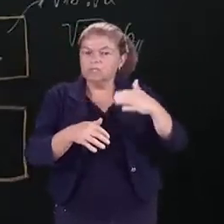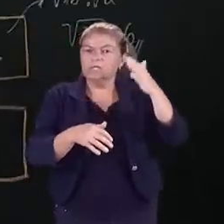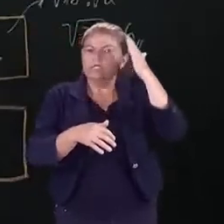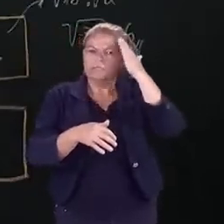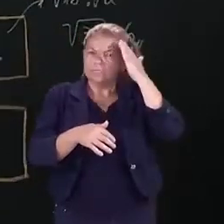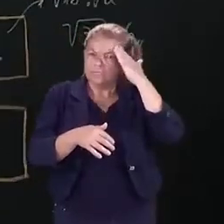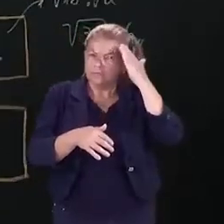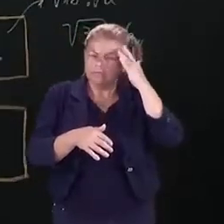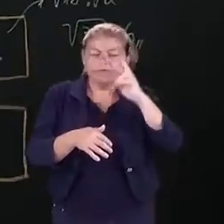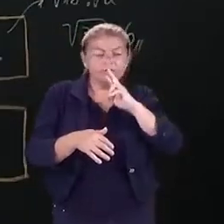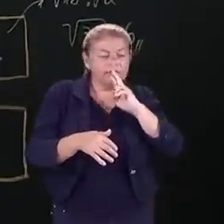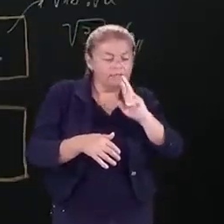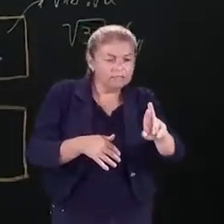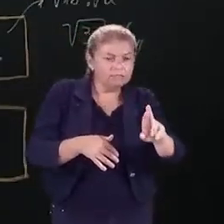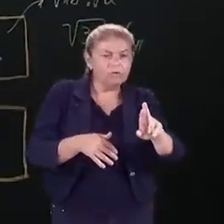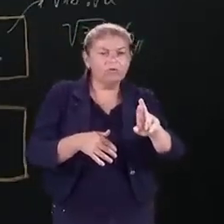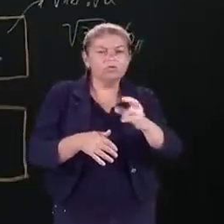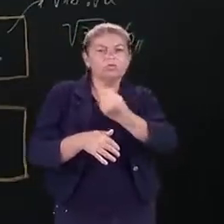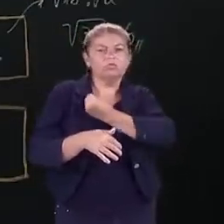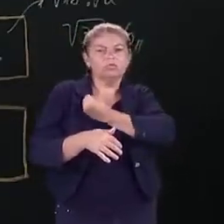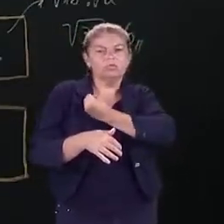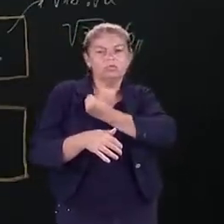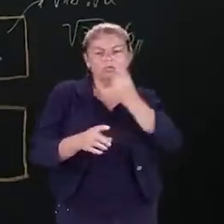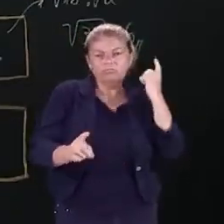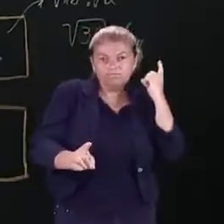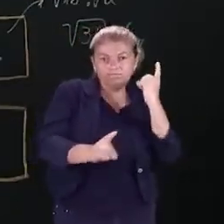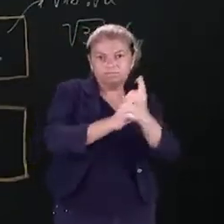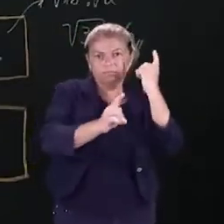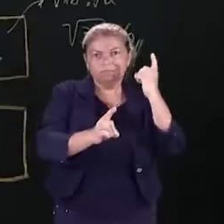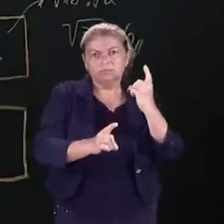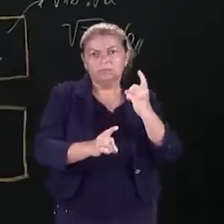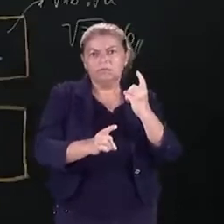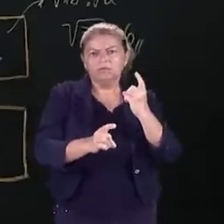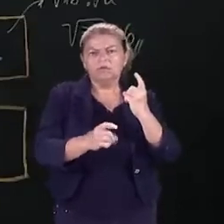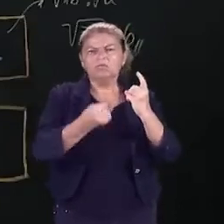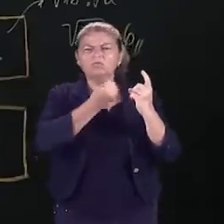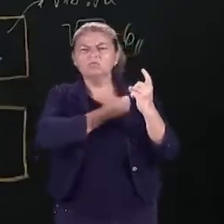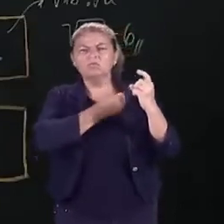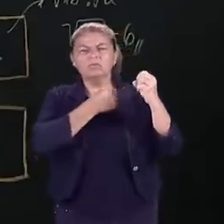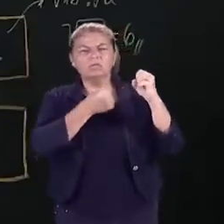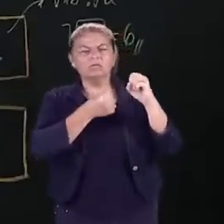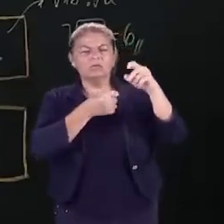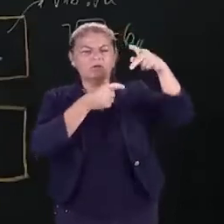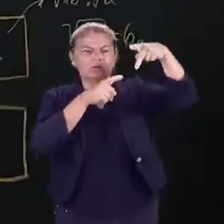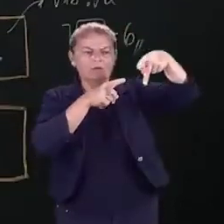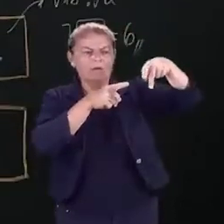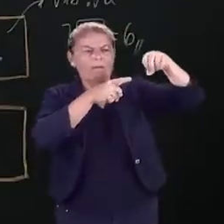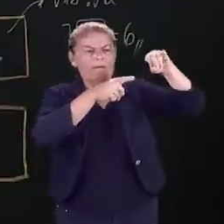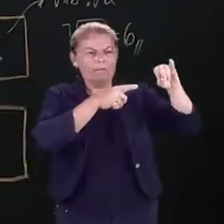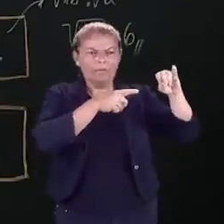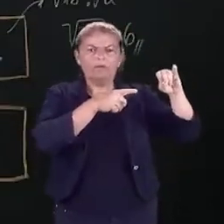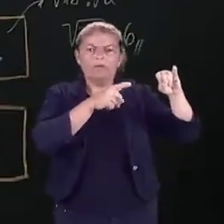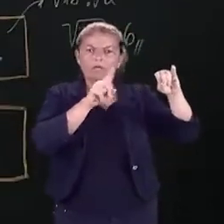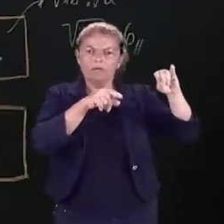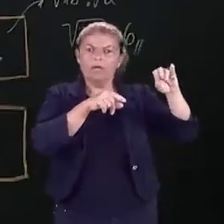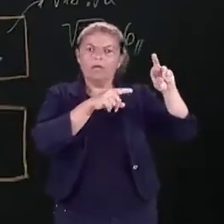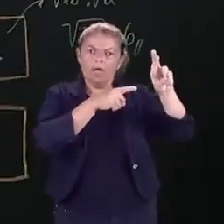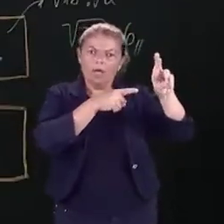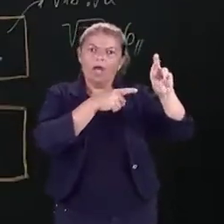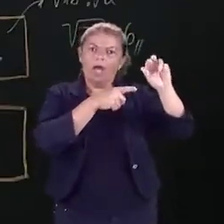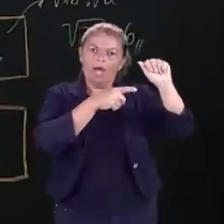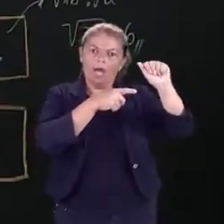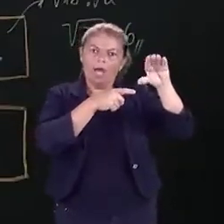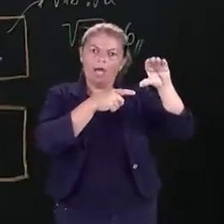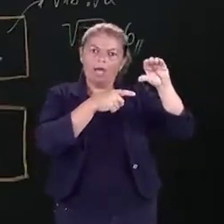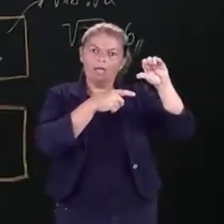sempre acharás como resultado este númerozinho aqui. E o número π, pessoal, também é um número irracional. Até